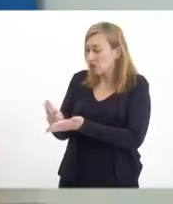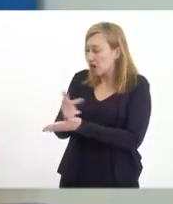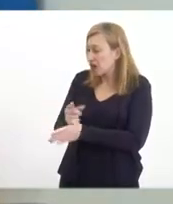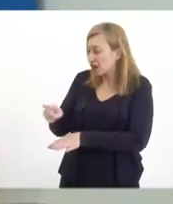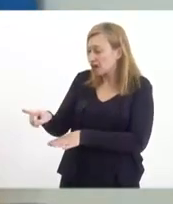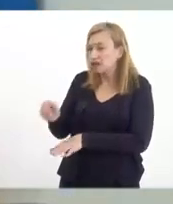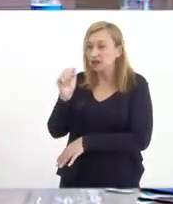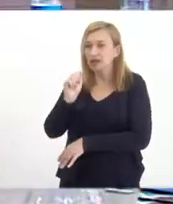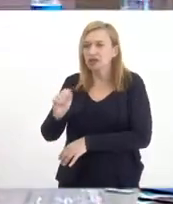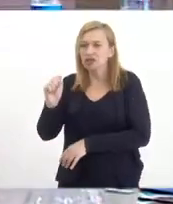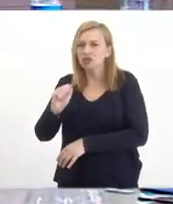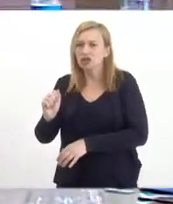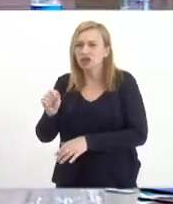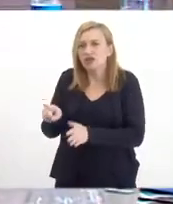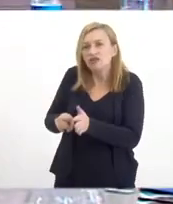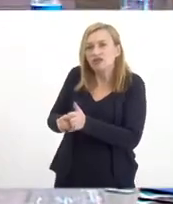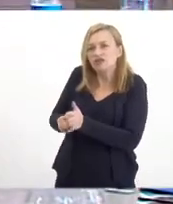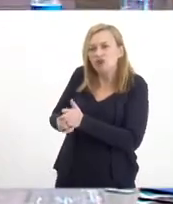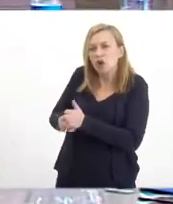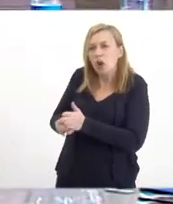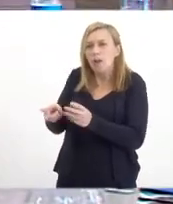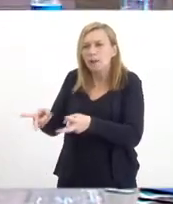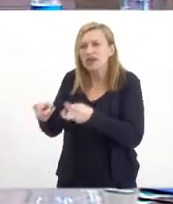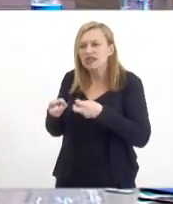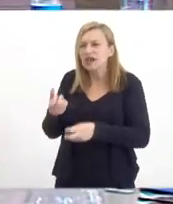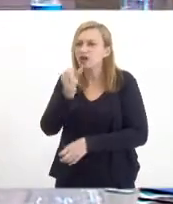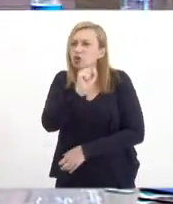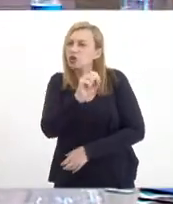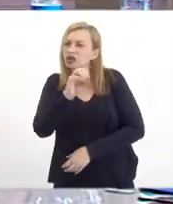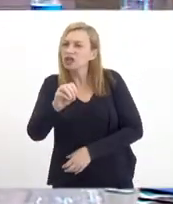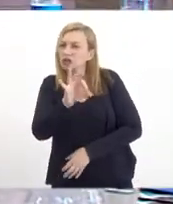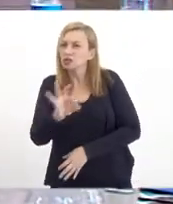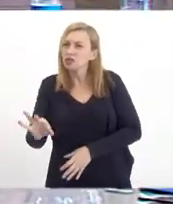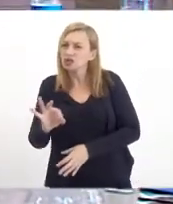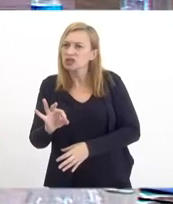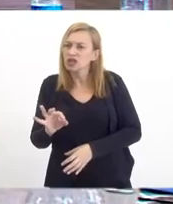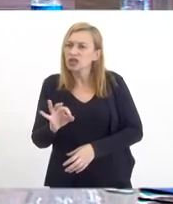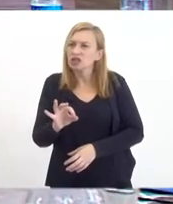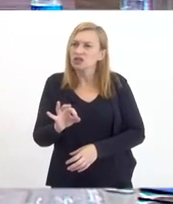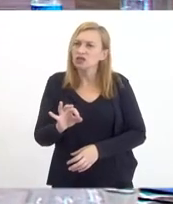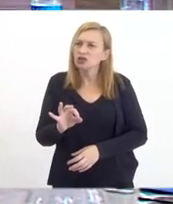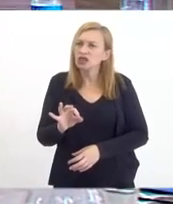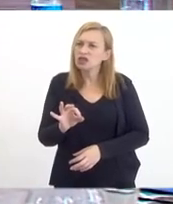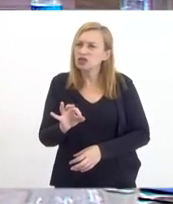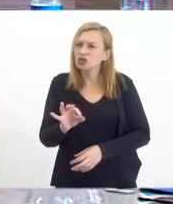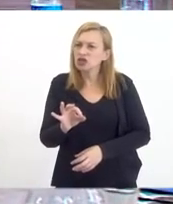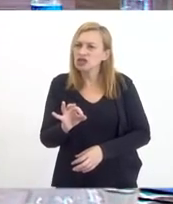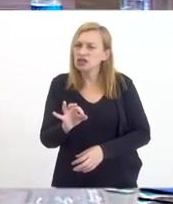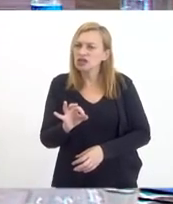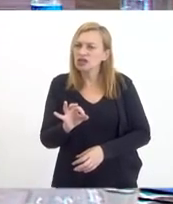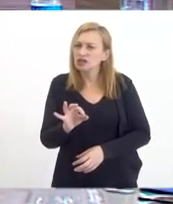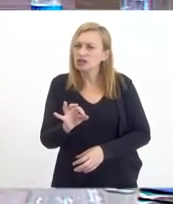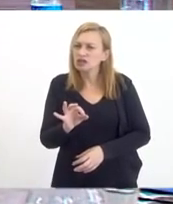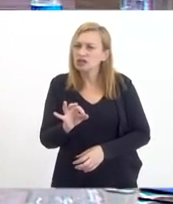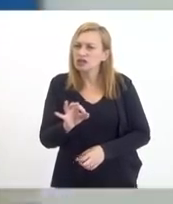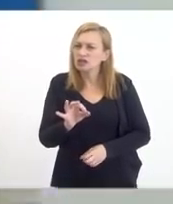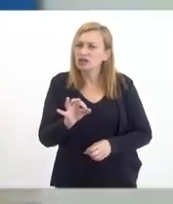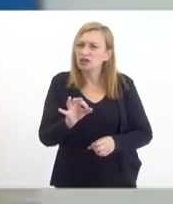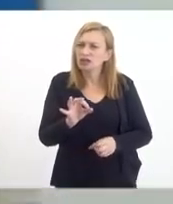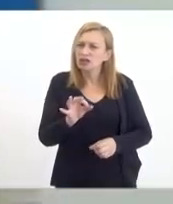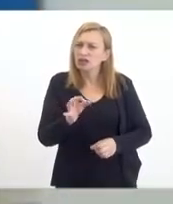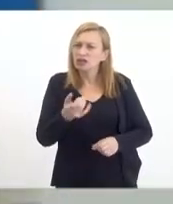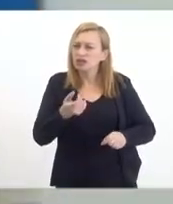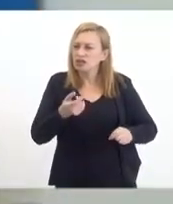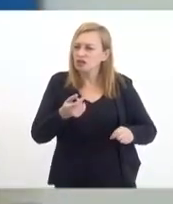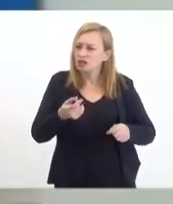assessoria fiscal, a gente percebe que 80% dos fornecedores da Petrobras estão fora do Estado do Rio de Janeiro. E a